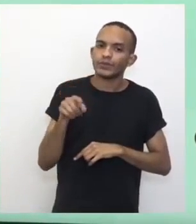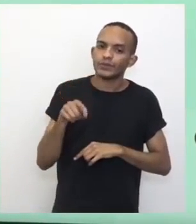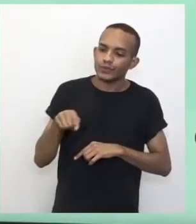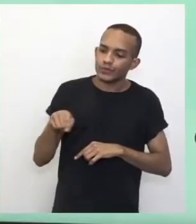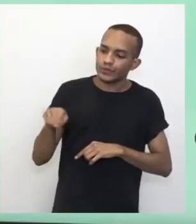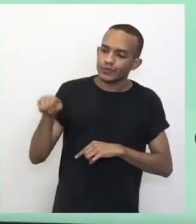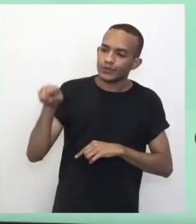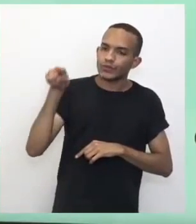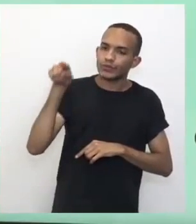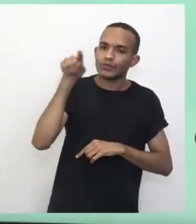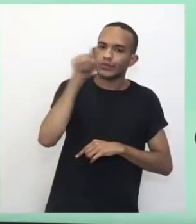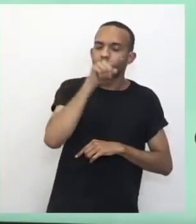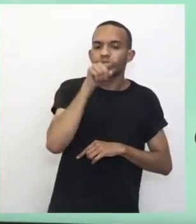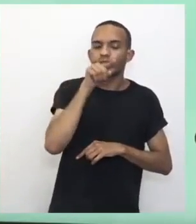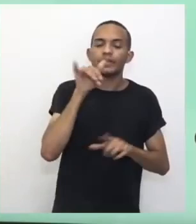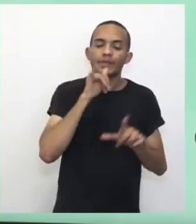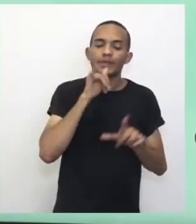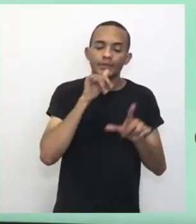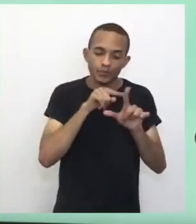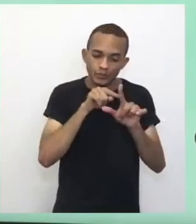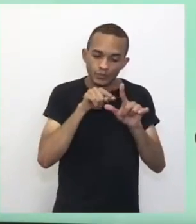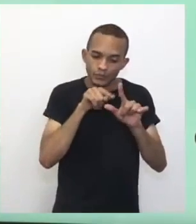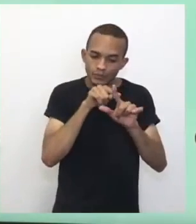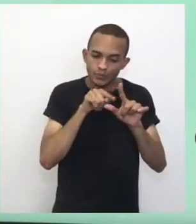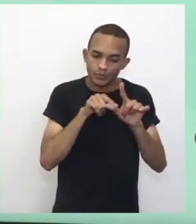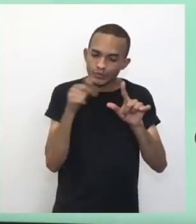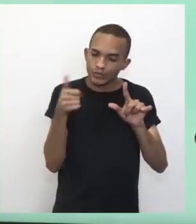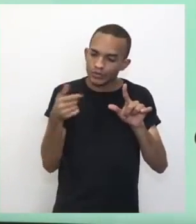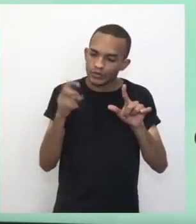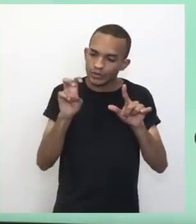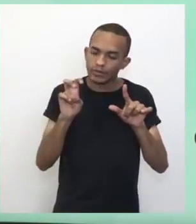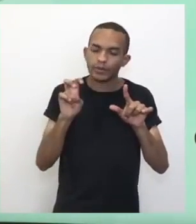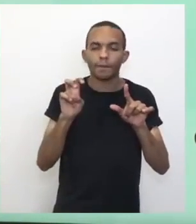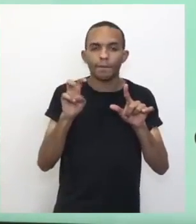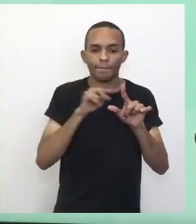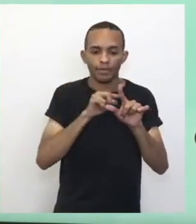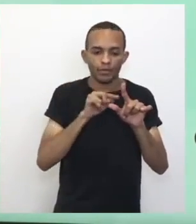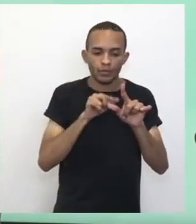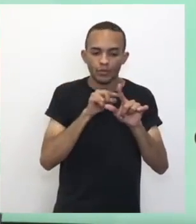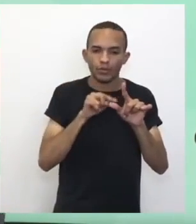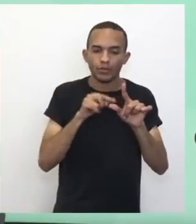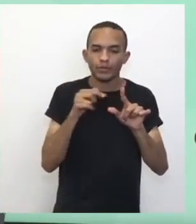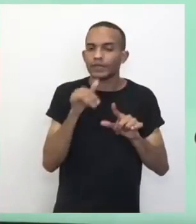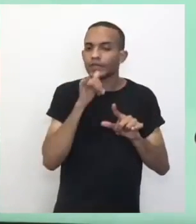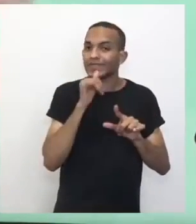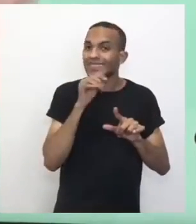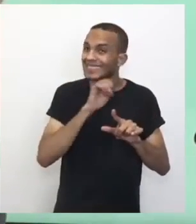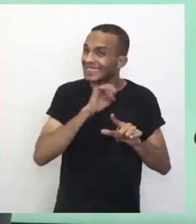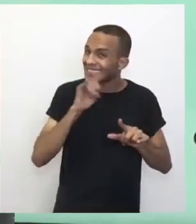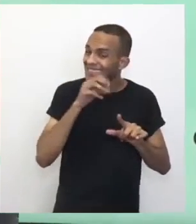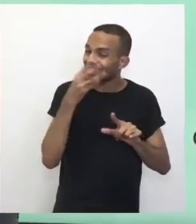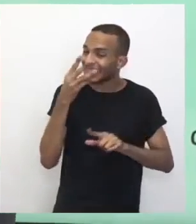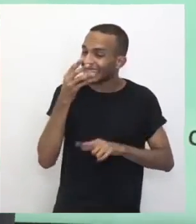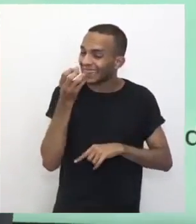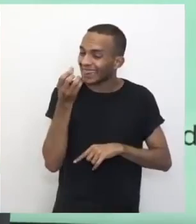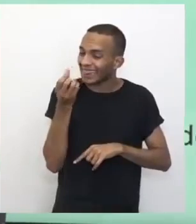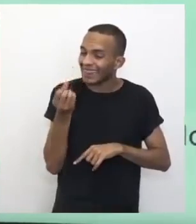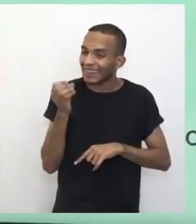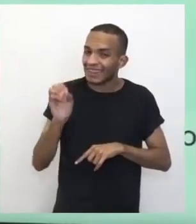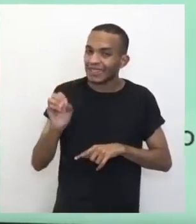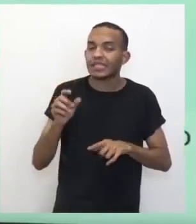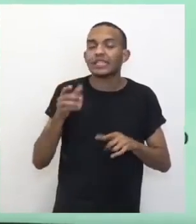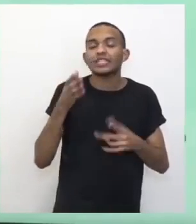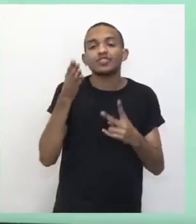indo. O ângulo que é montado aqui é um ângulo de 15 graus. Se eu pegar 360, dividir por